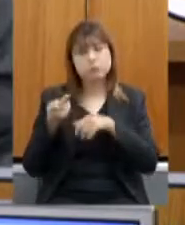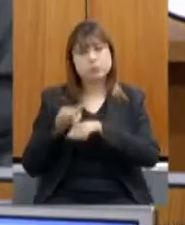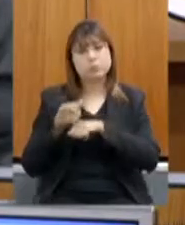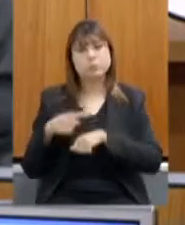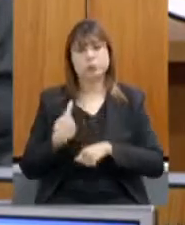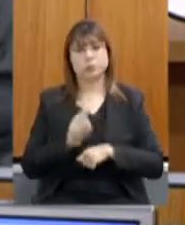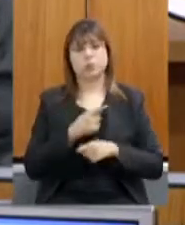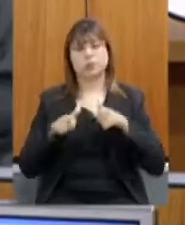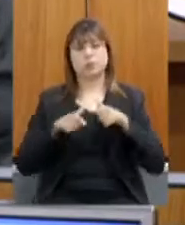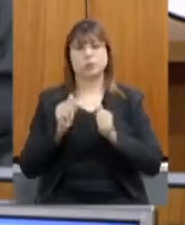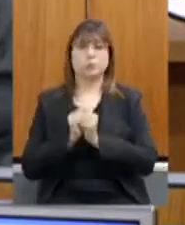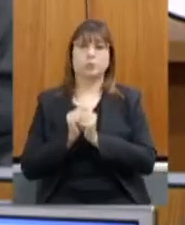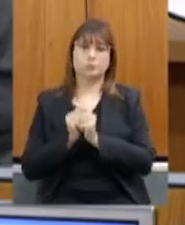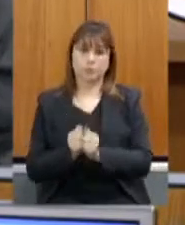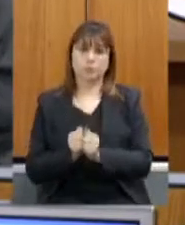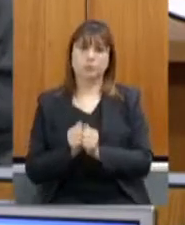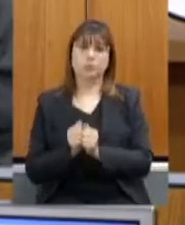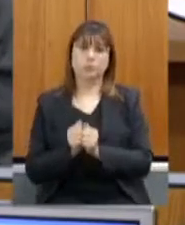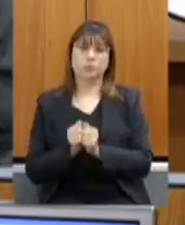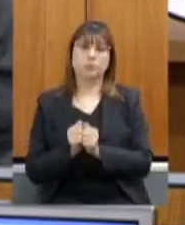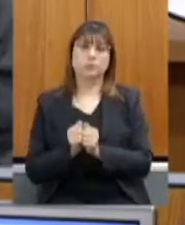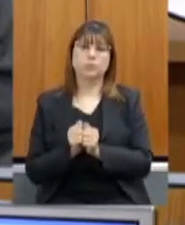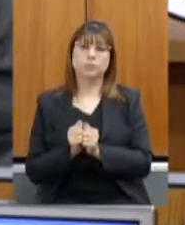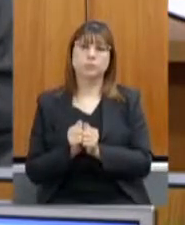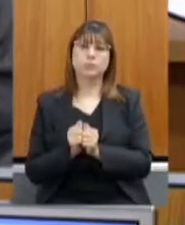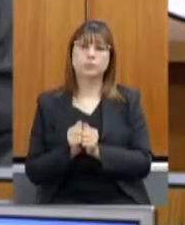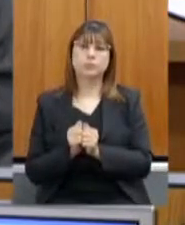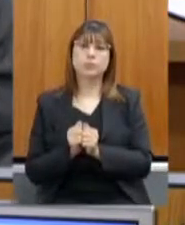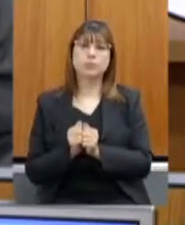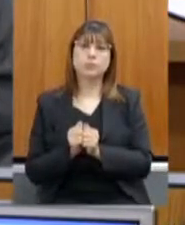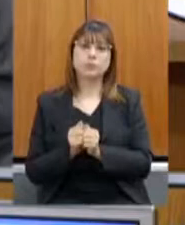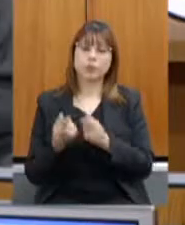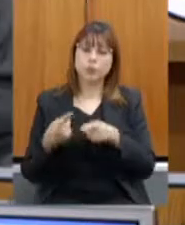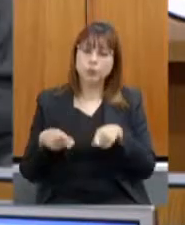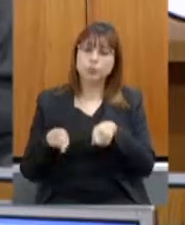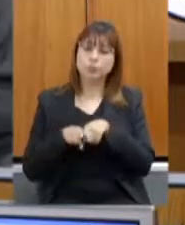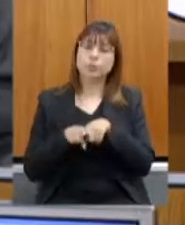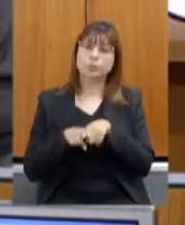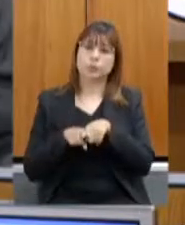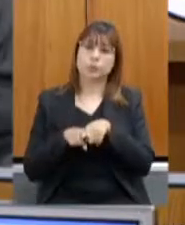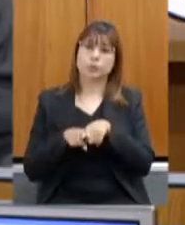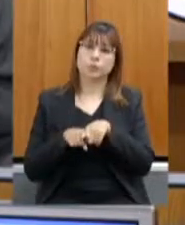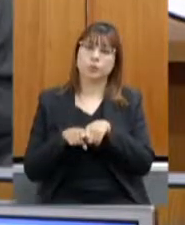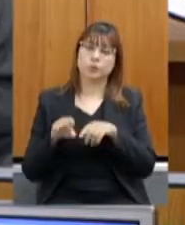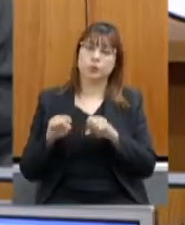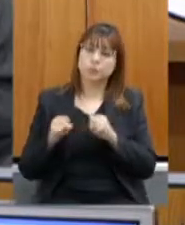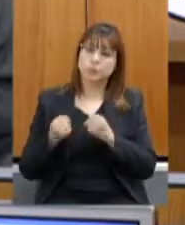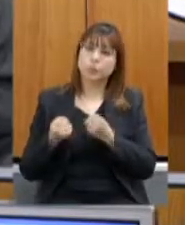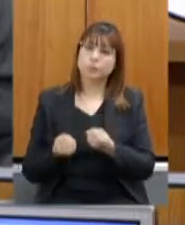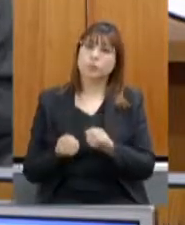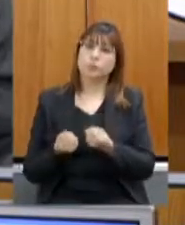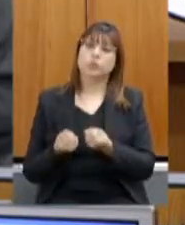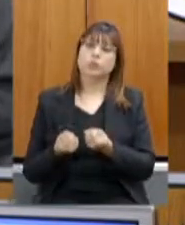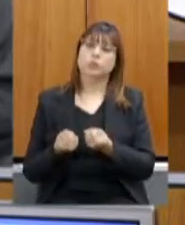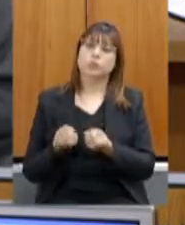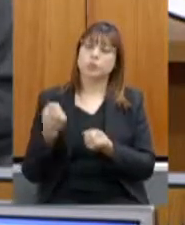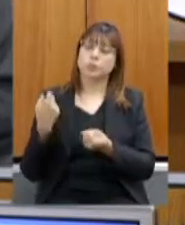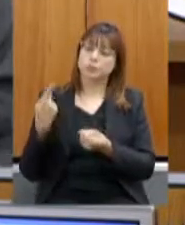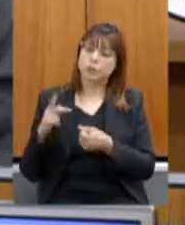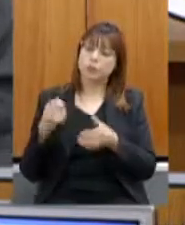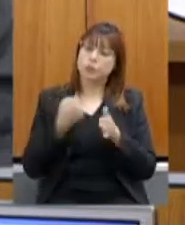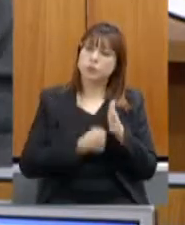sentido para somarmos esforços a sua luta contínua